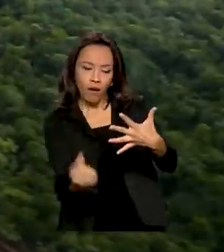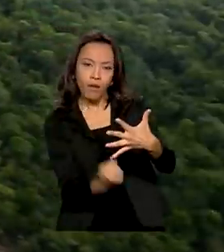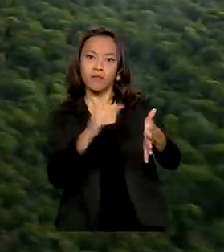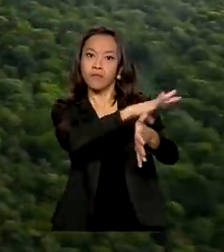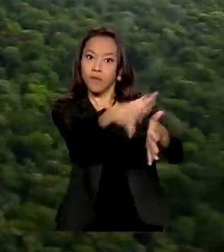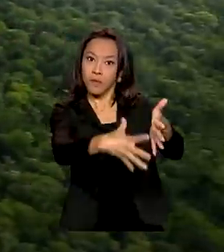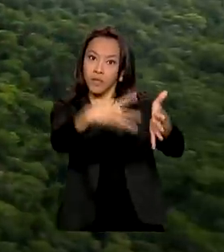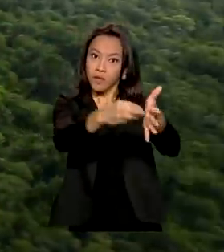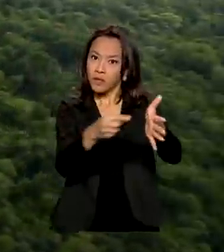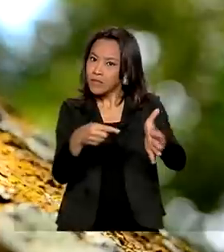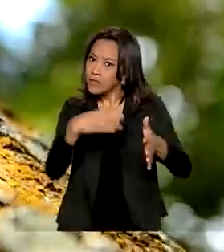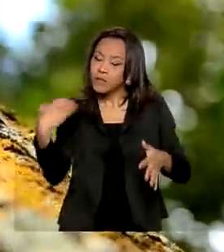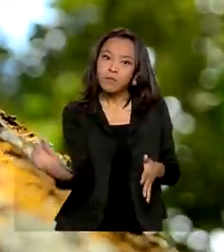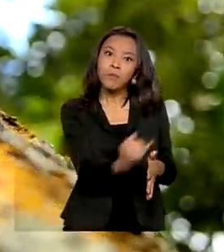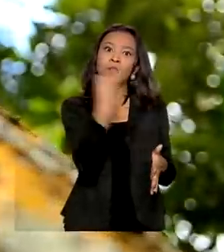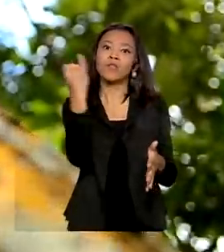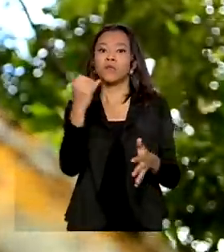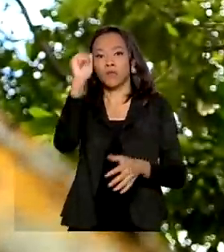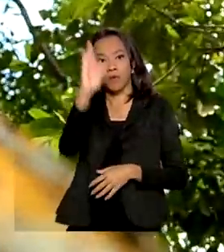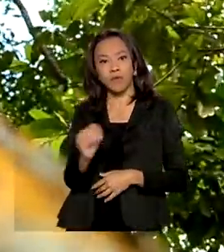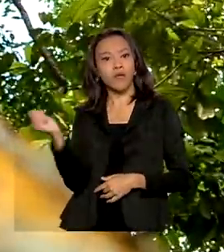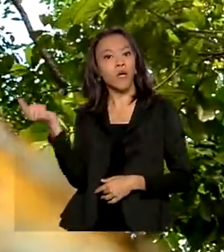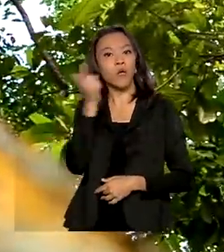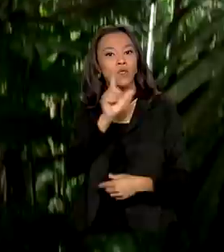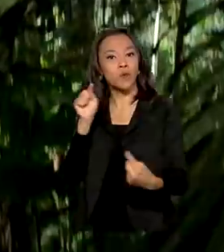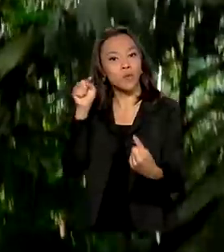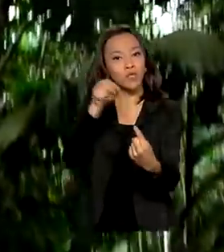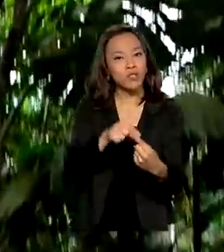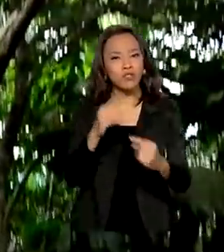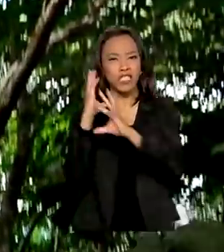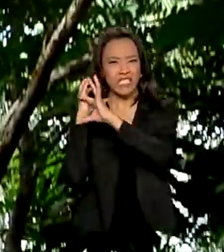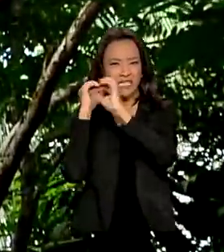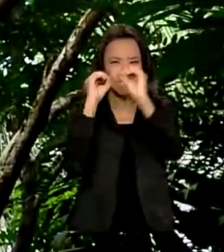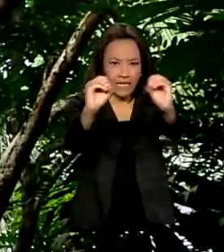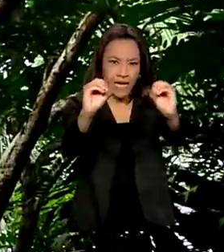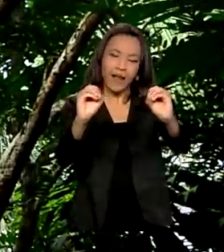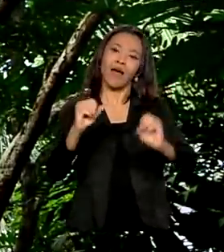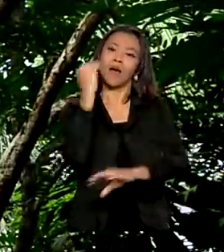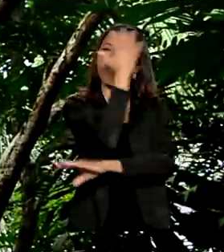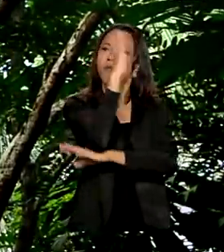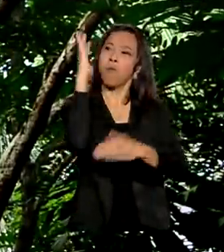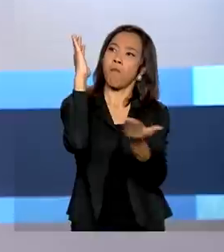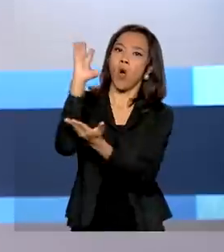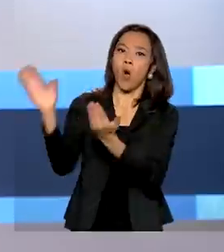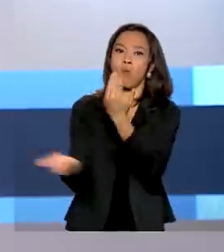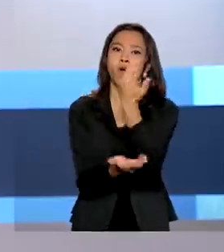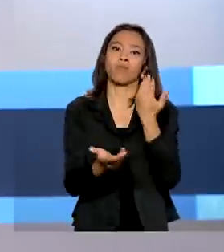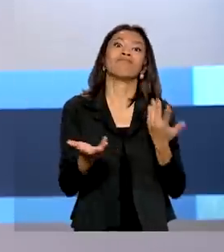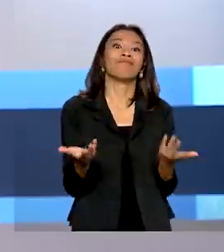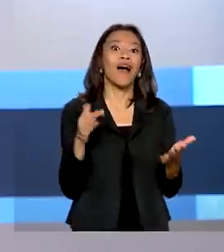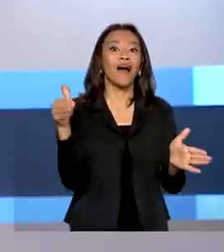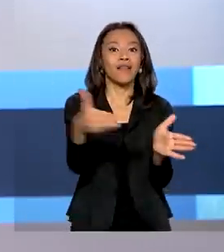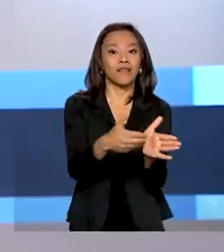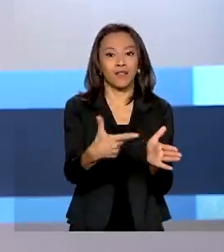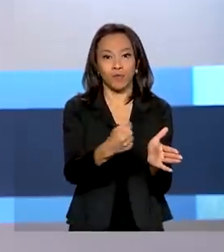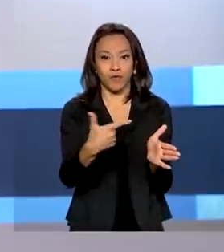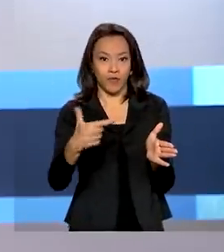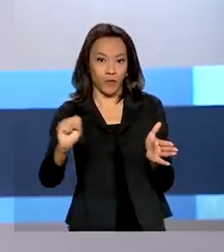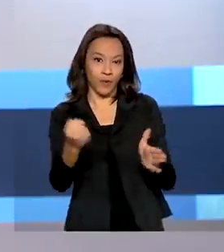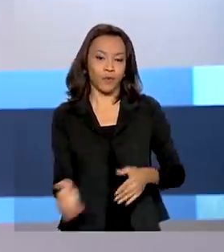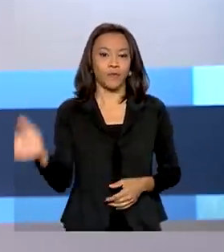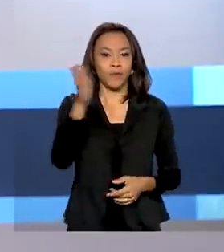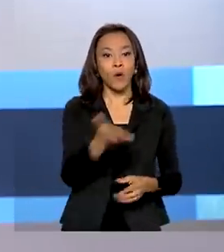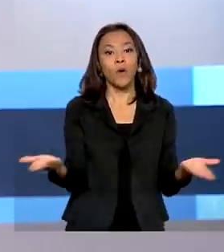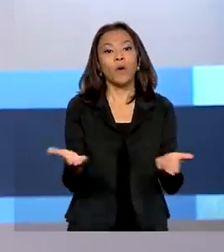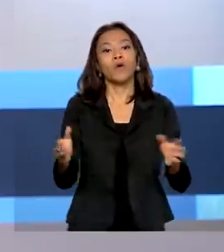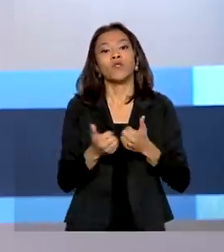fundamentais para que o Brasil cumpra a meta de zerar o desmatamento ilegal até 2028. E veja também, começam